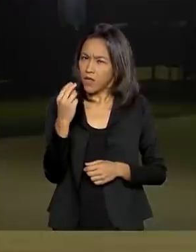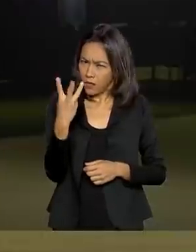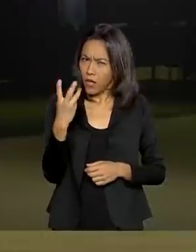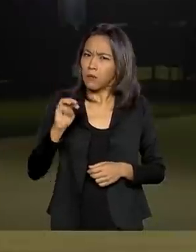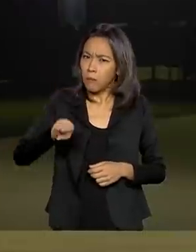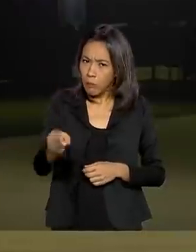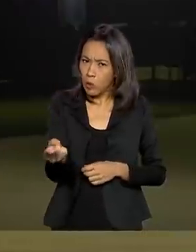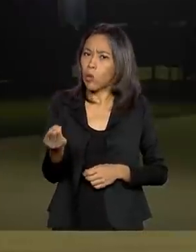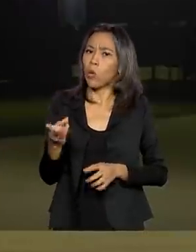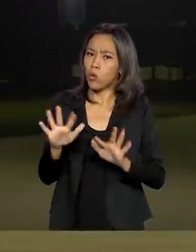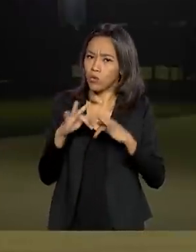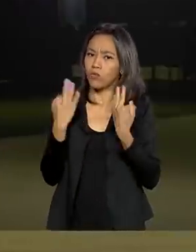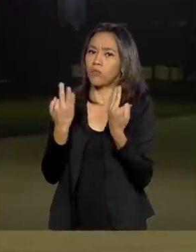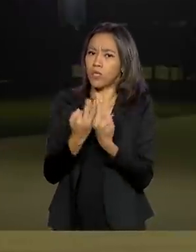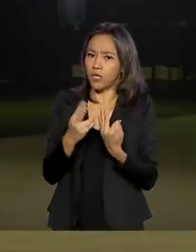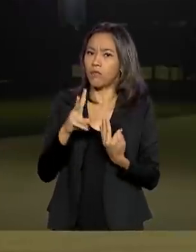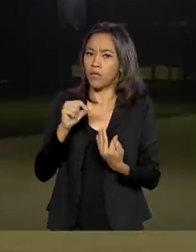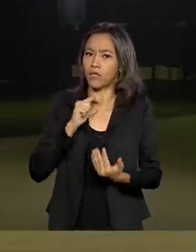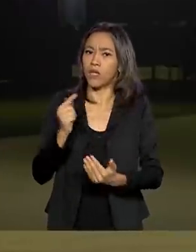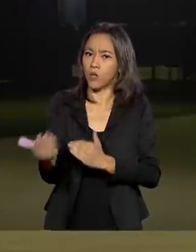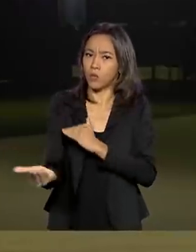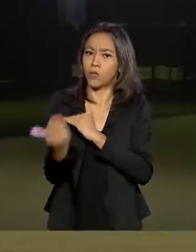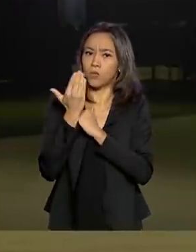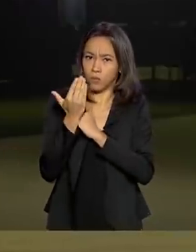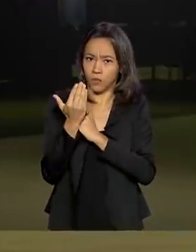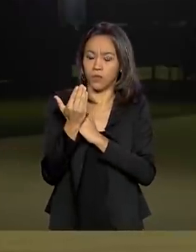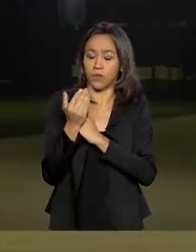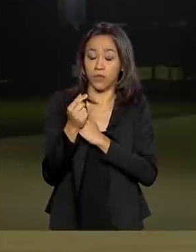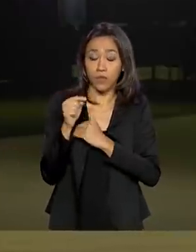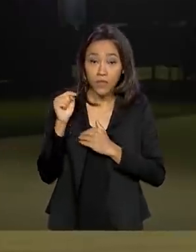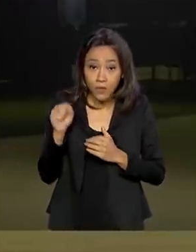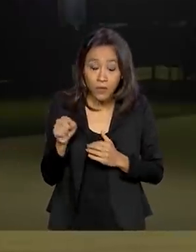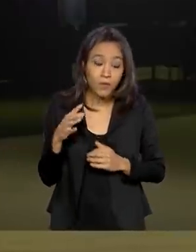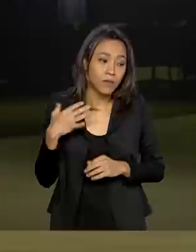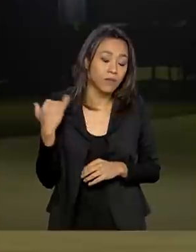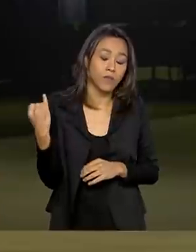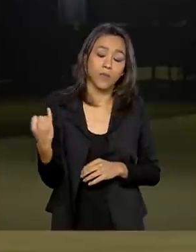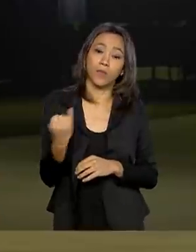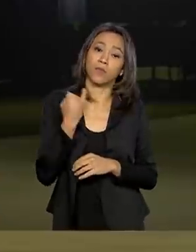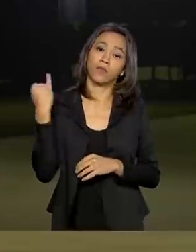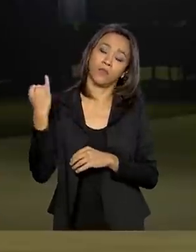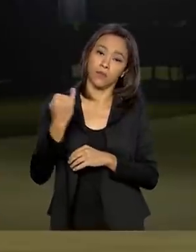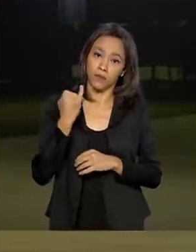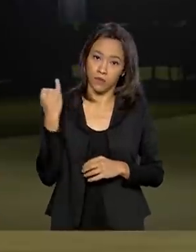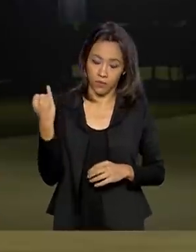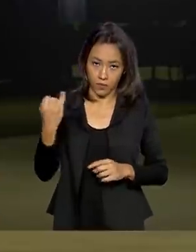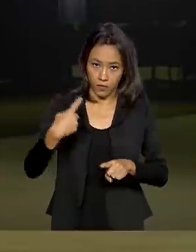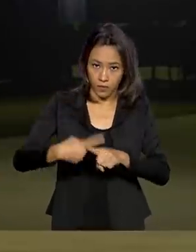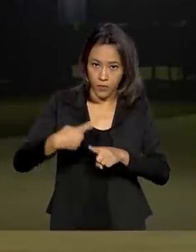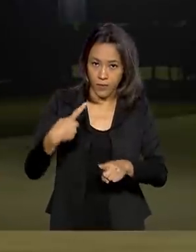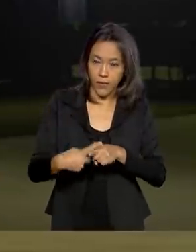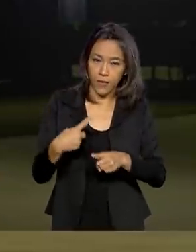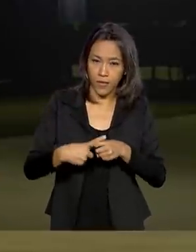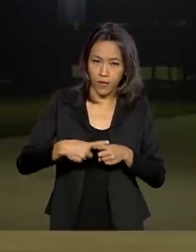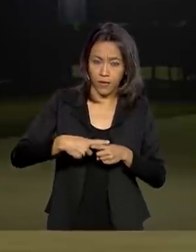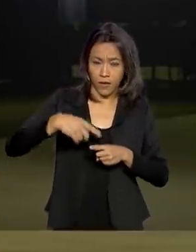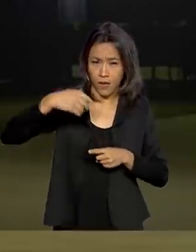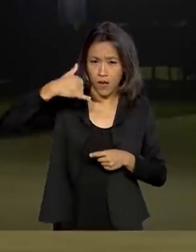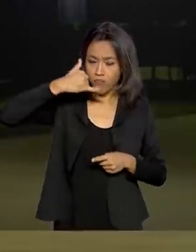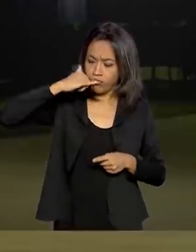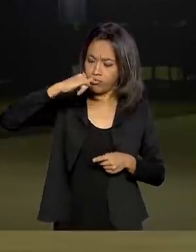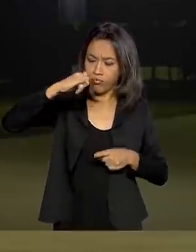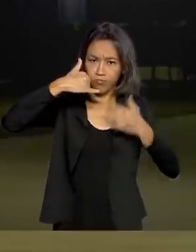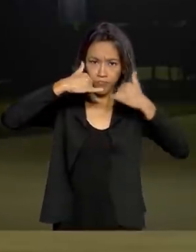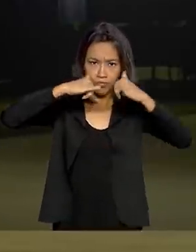né, de famílias que vão ser beneficiadas. Isso é algo muito importante porque a energia é um insumo, né,